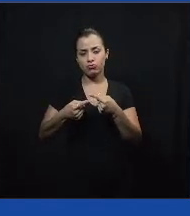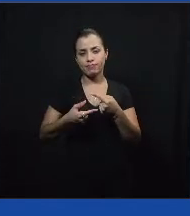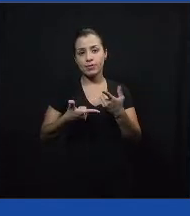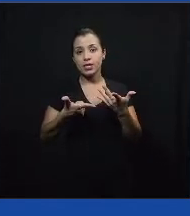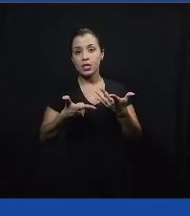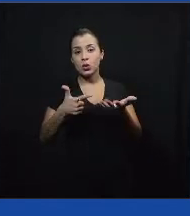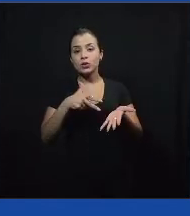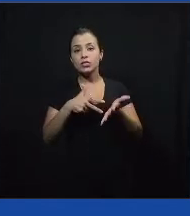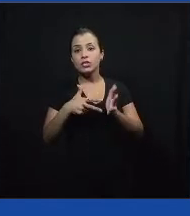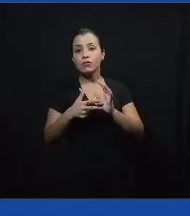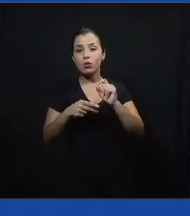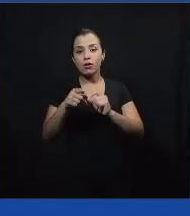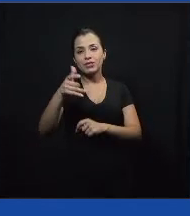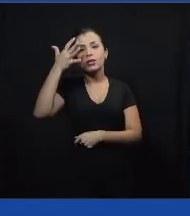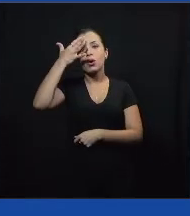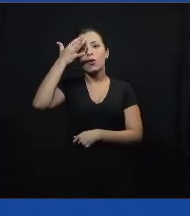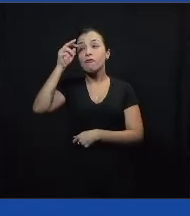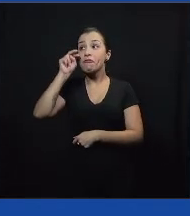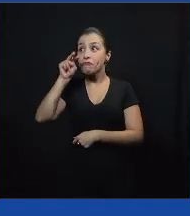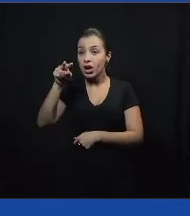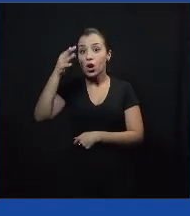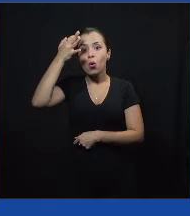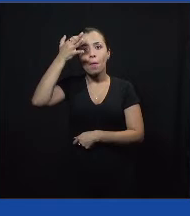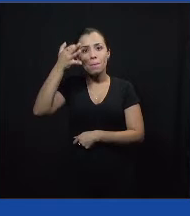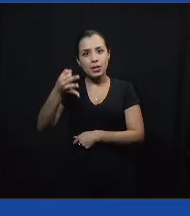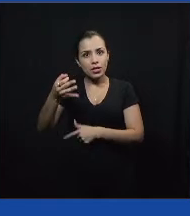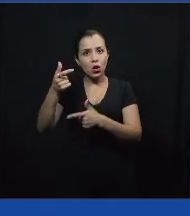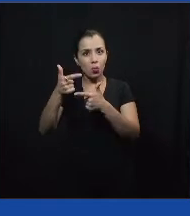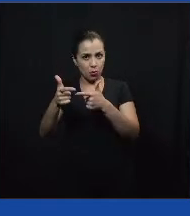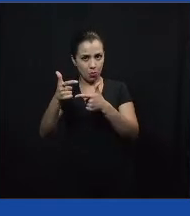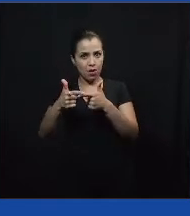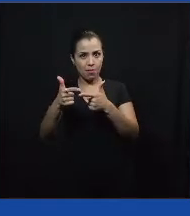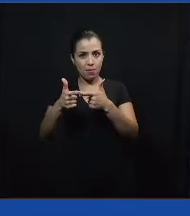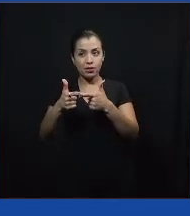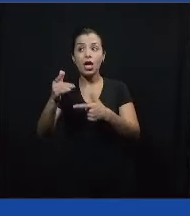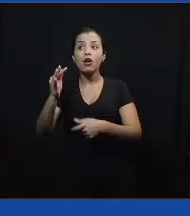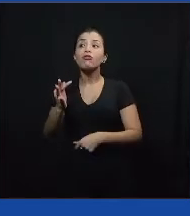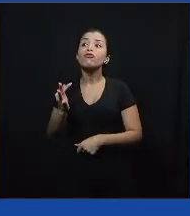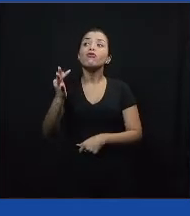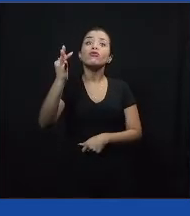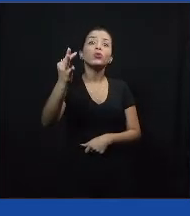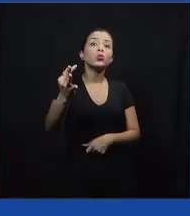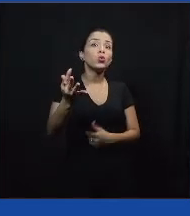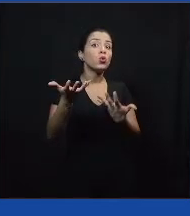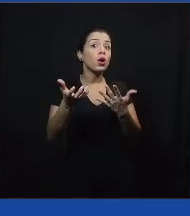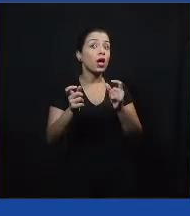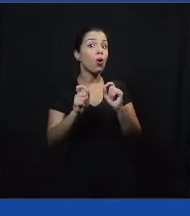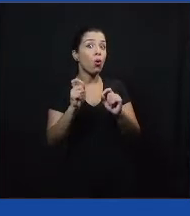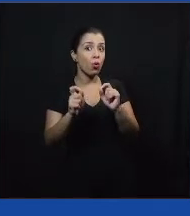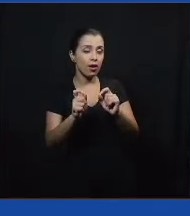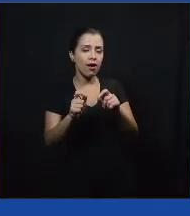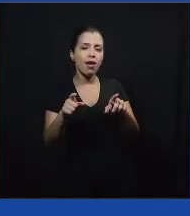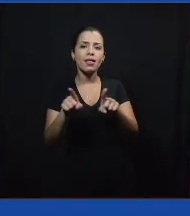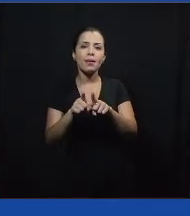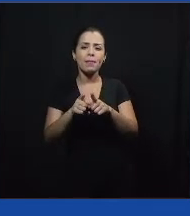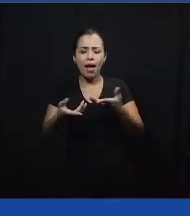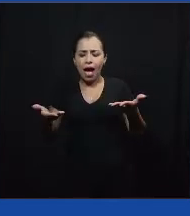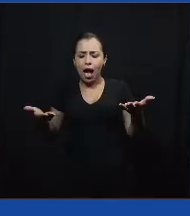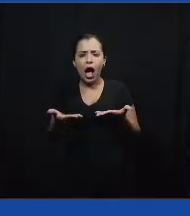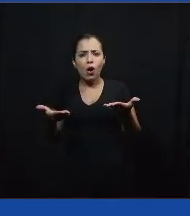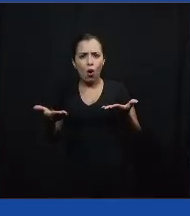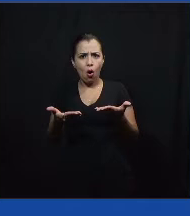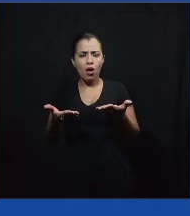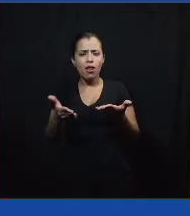o problema e aonde que a gente quer chegar no futuro e compreender também o cenário político atual e